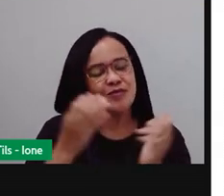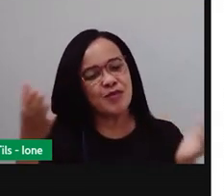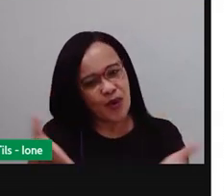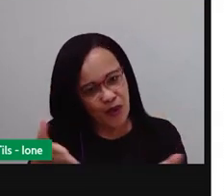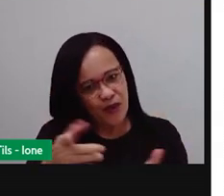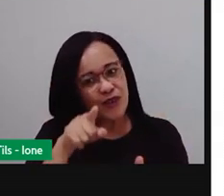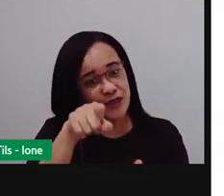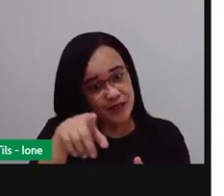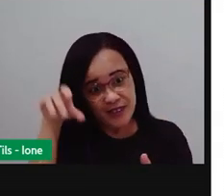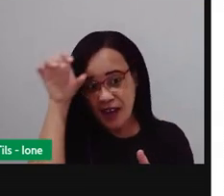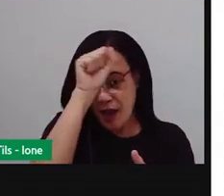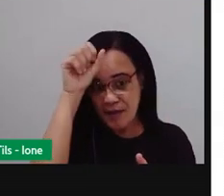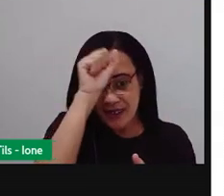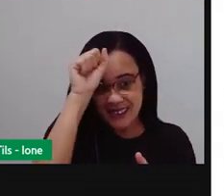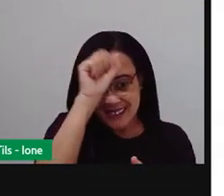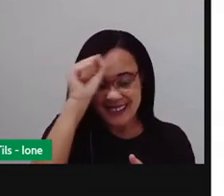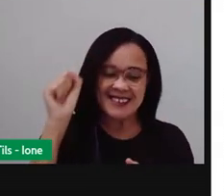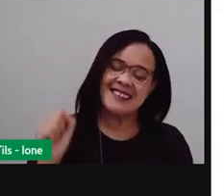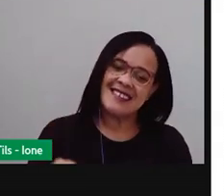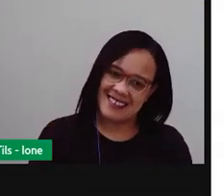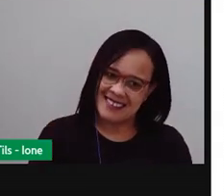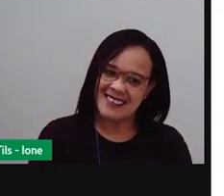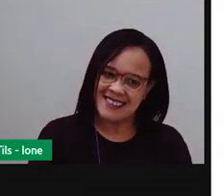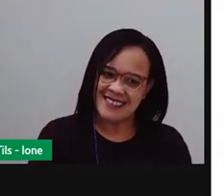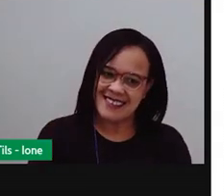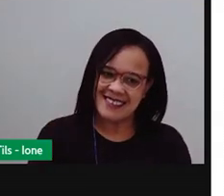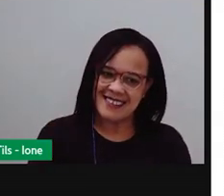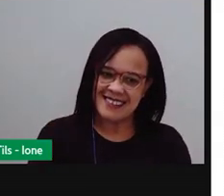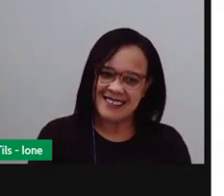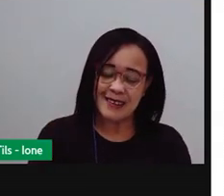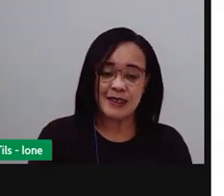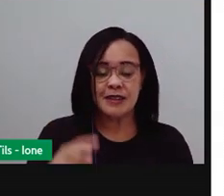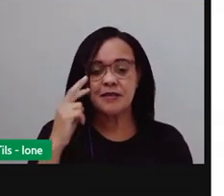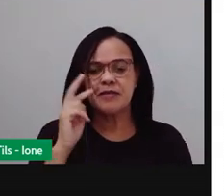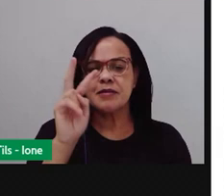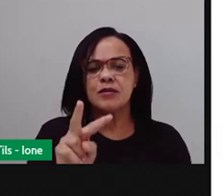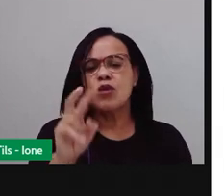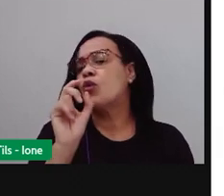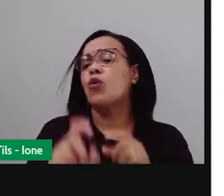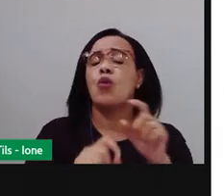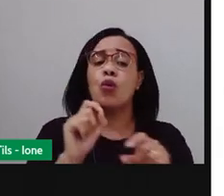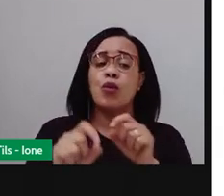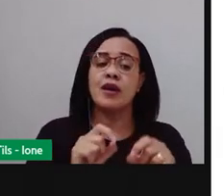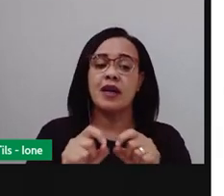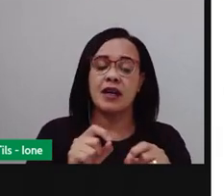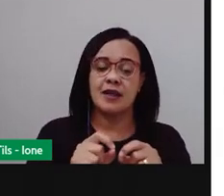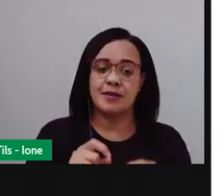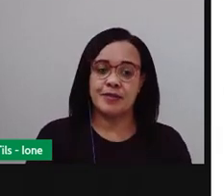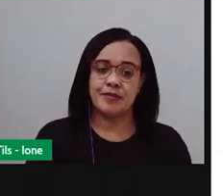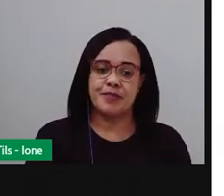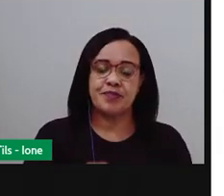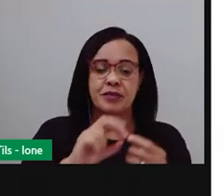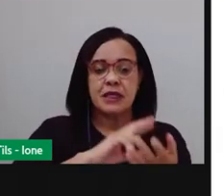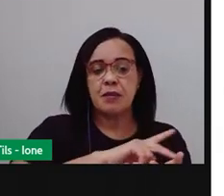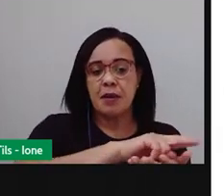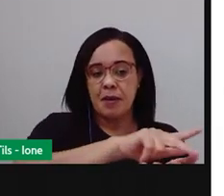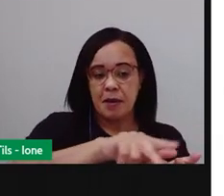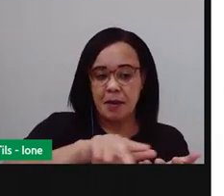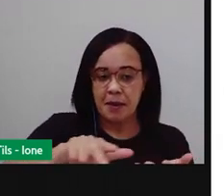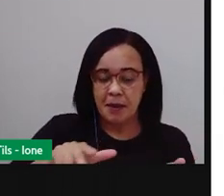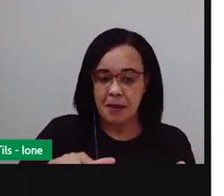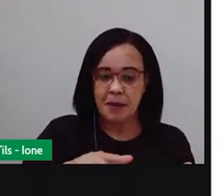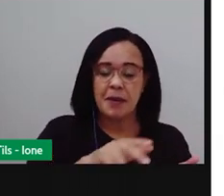a reconhecer diferentes unidades